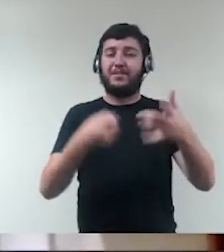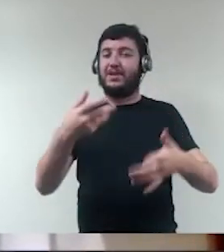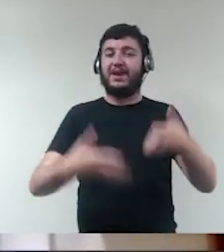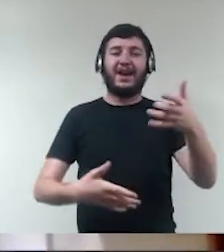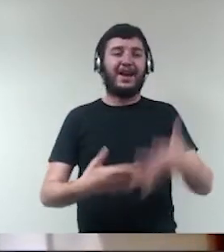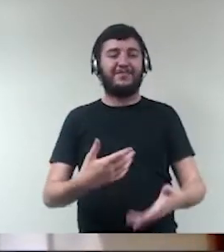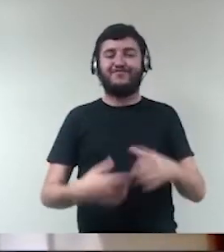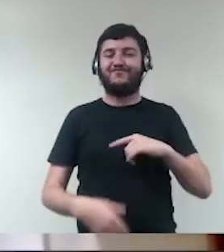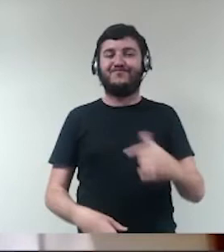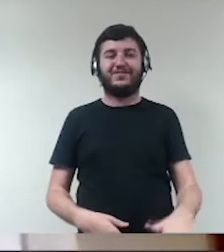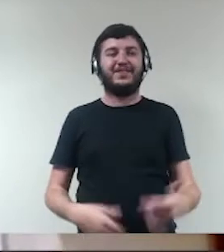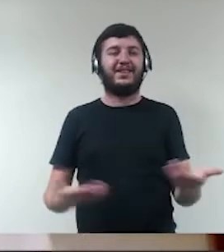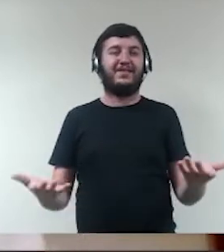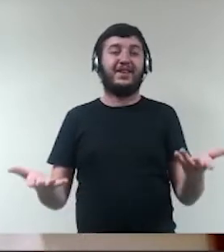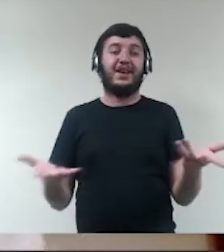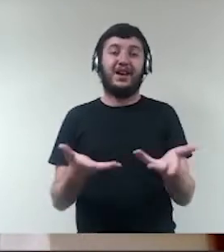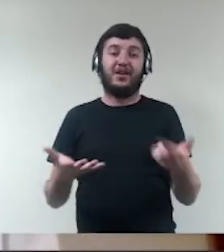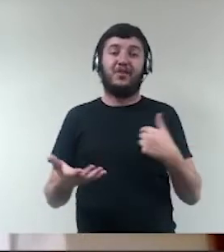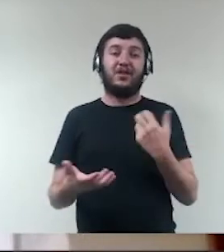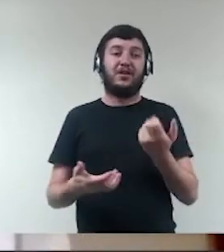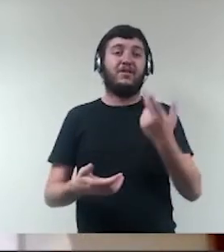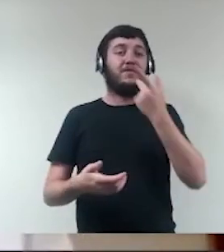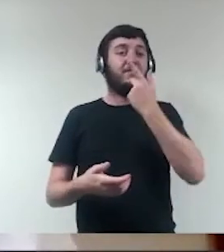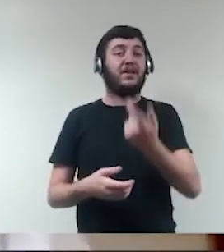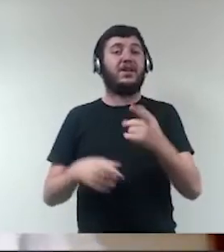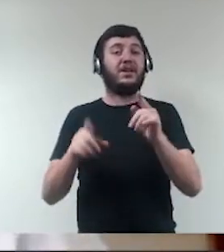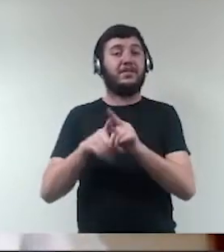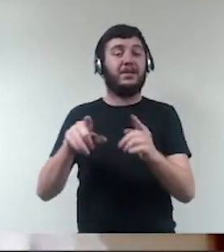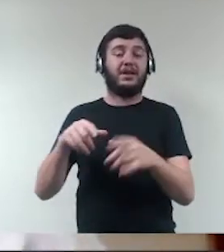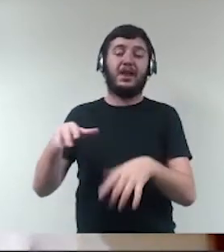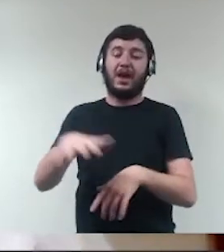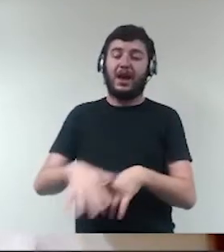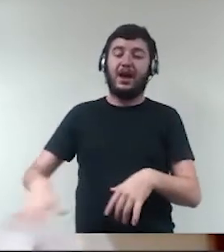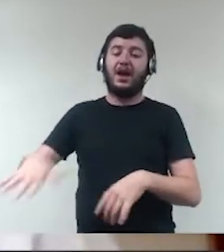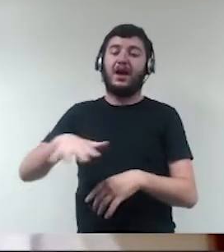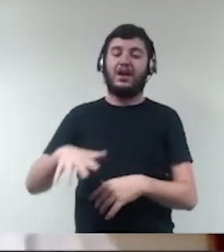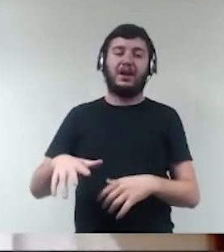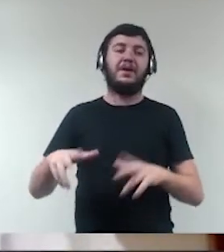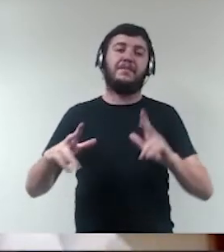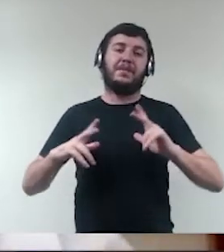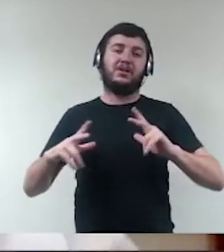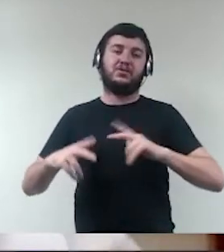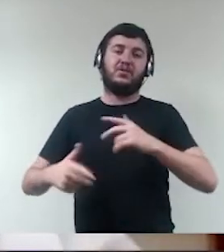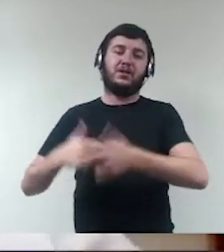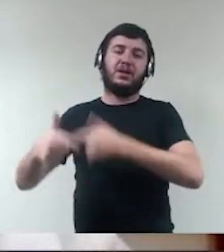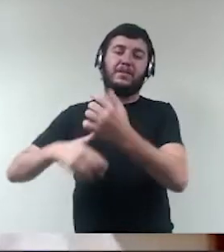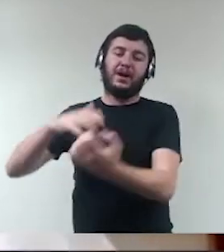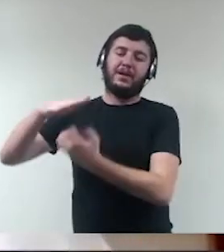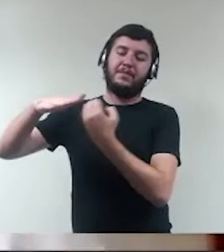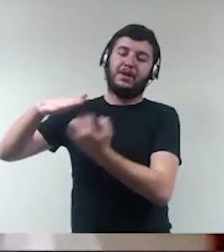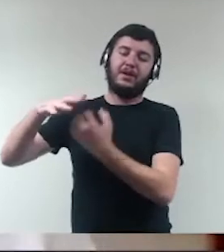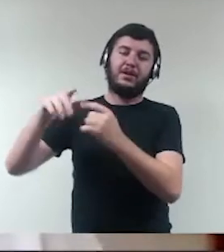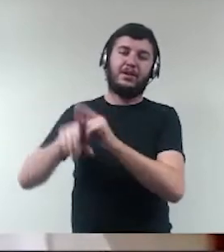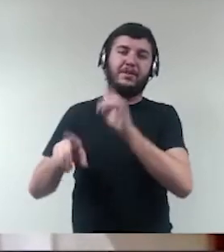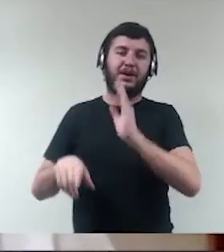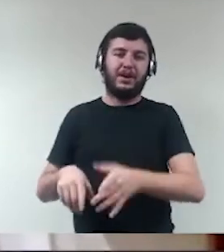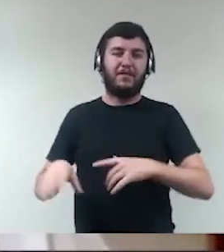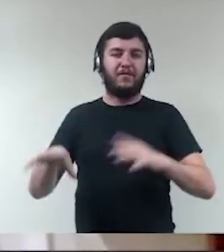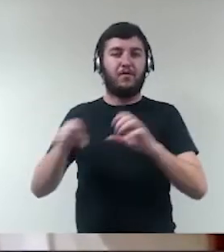tentar dar uma visão um pouco da iniciativa privada, que é a minha formação, é a minha origem de formação,